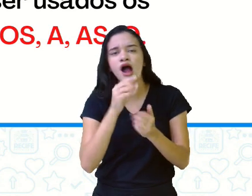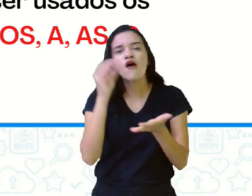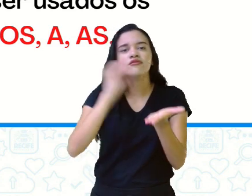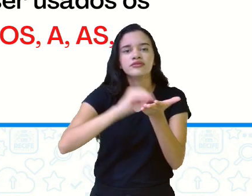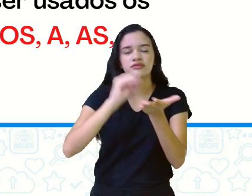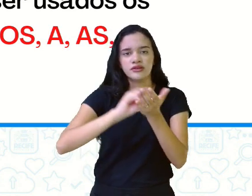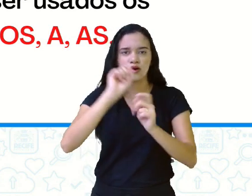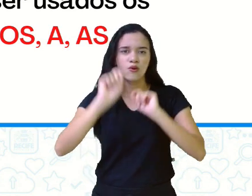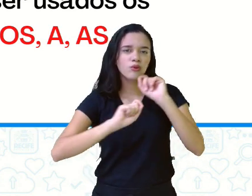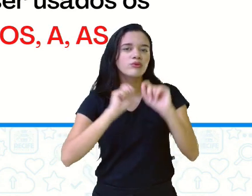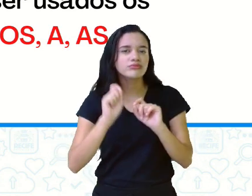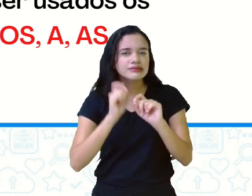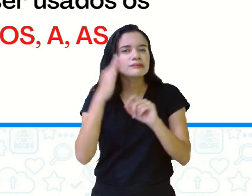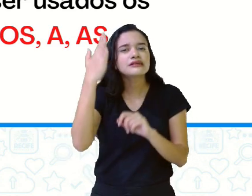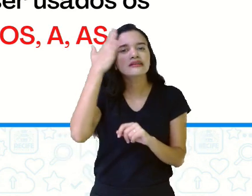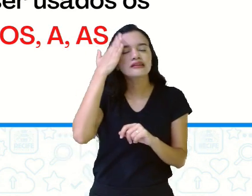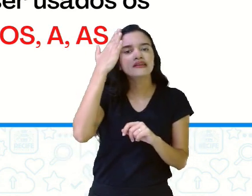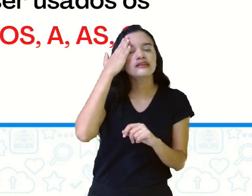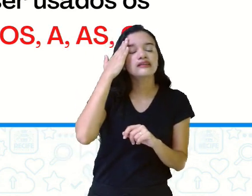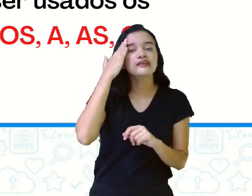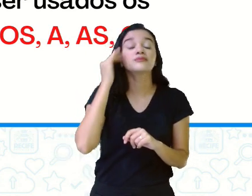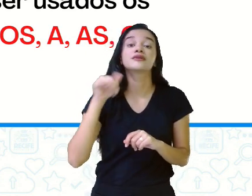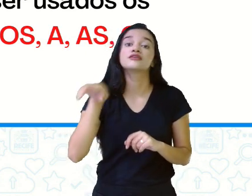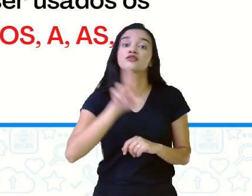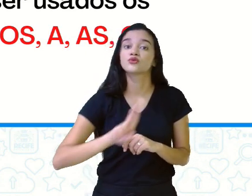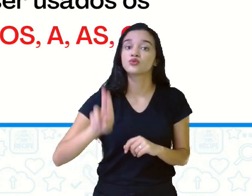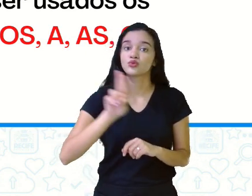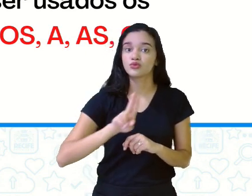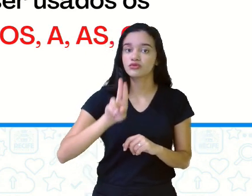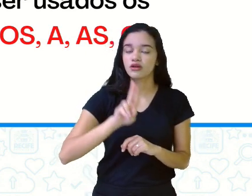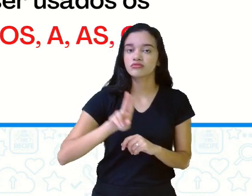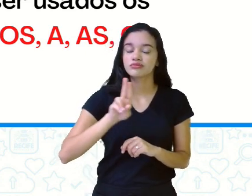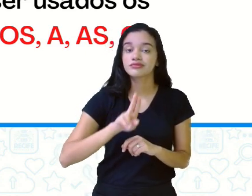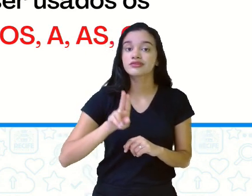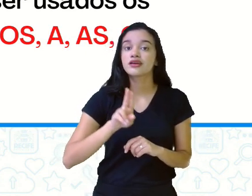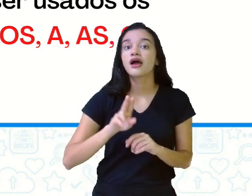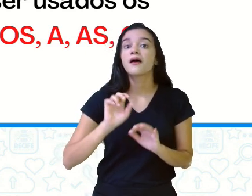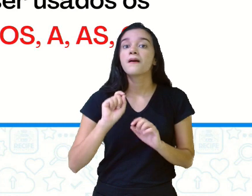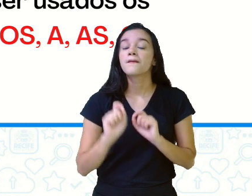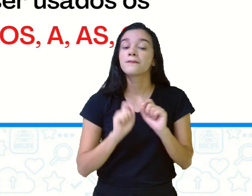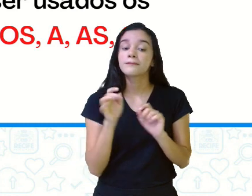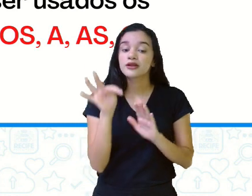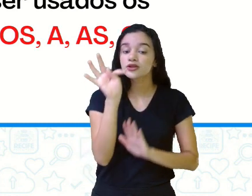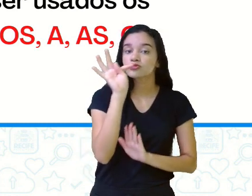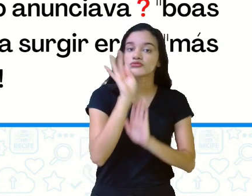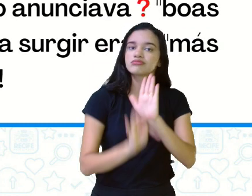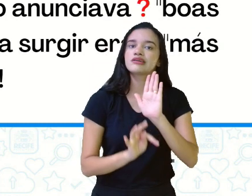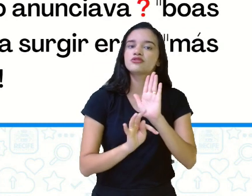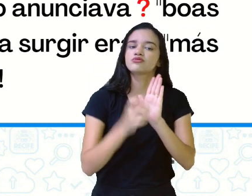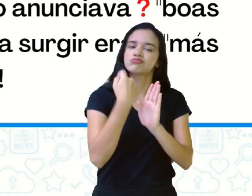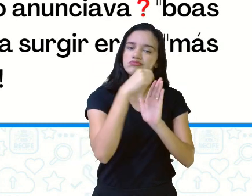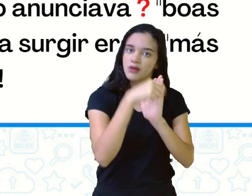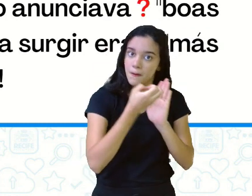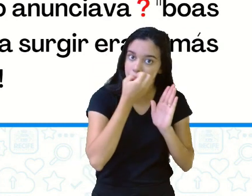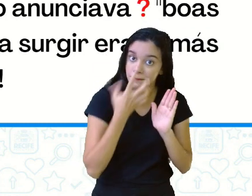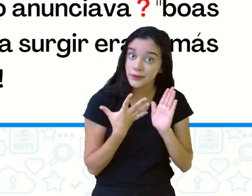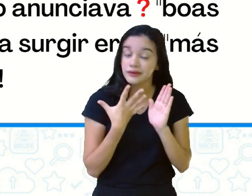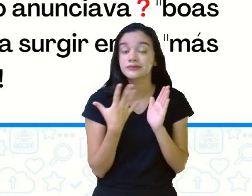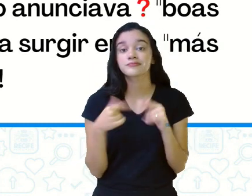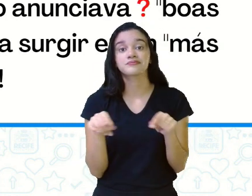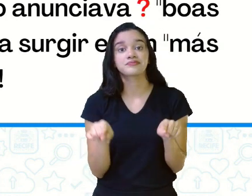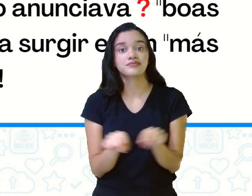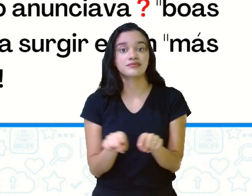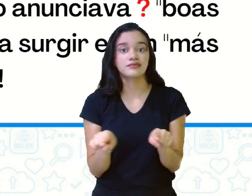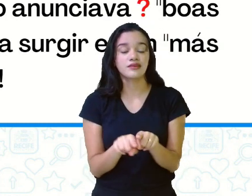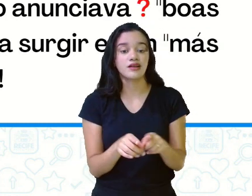faltando aí para o entendimento, para ser usado no lugar dos símbolos, para garantir que o texto esteja bem escrito e que eu possa